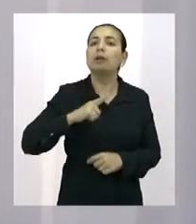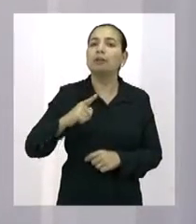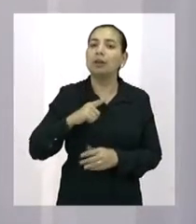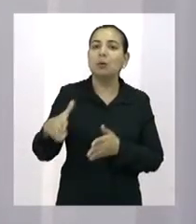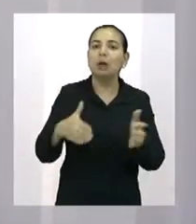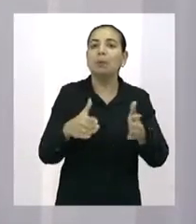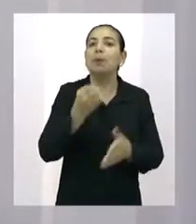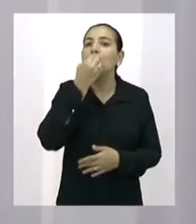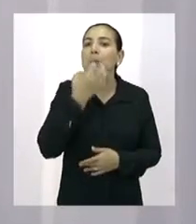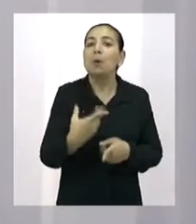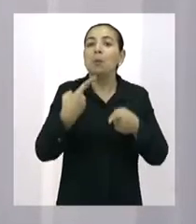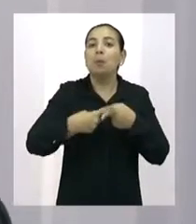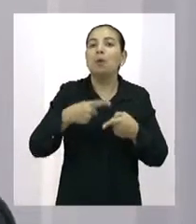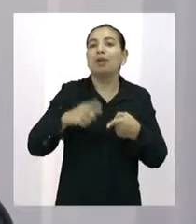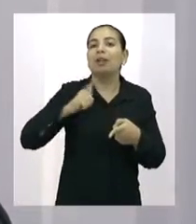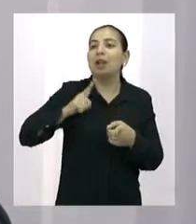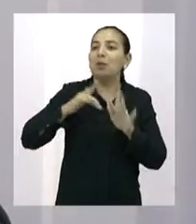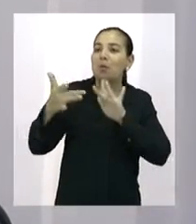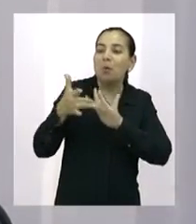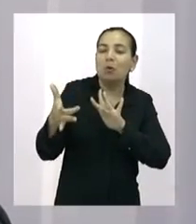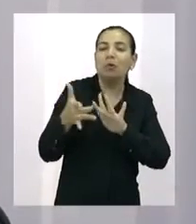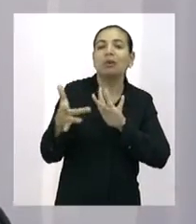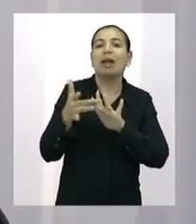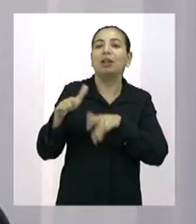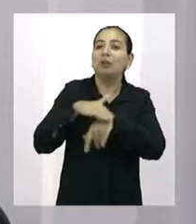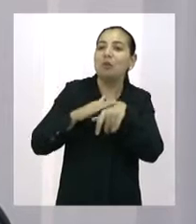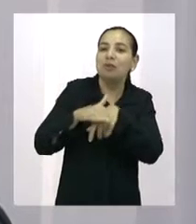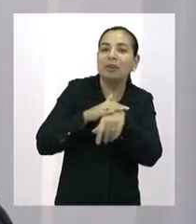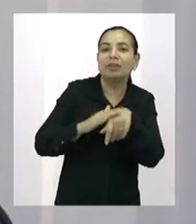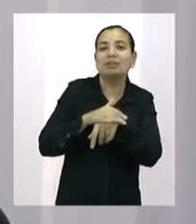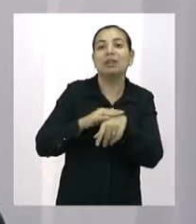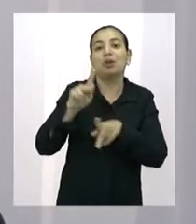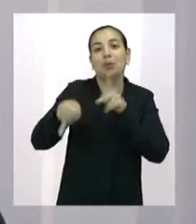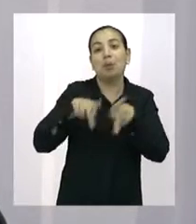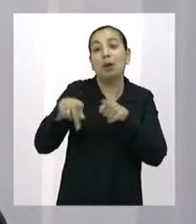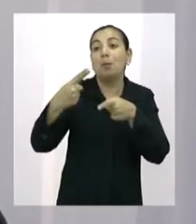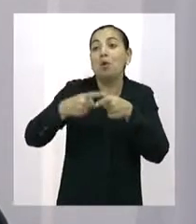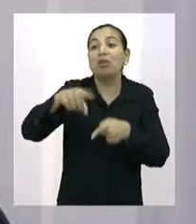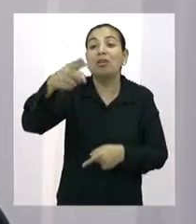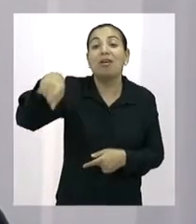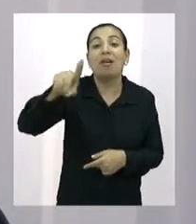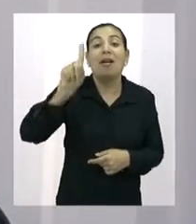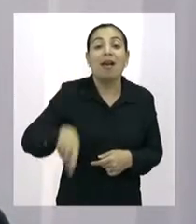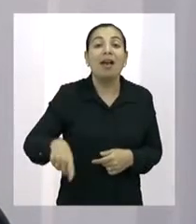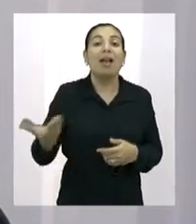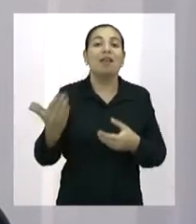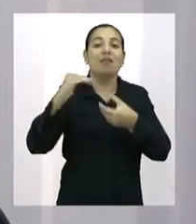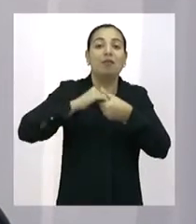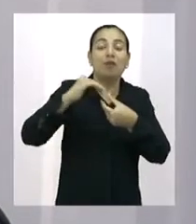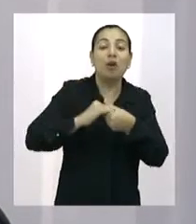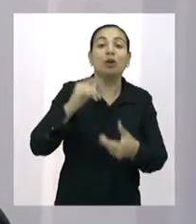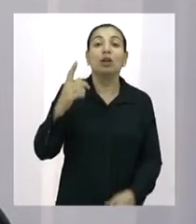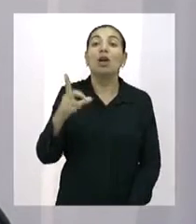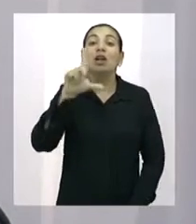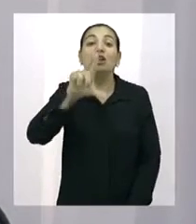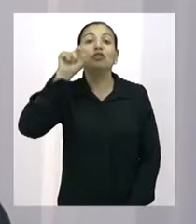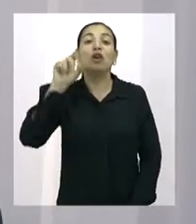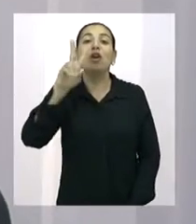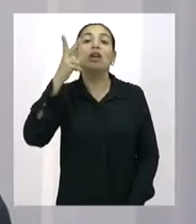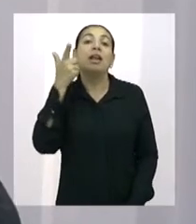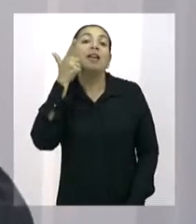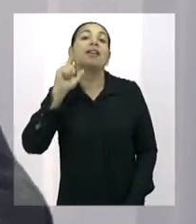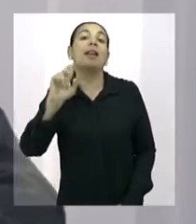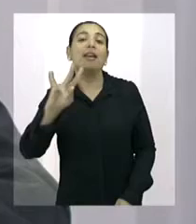conversando com a população. São eles que votam, são eles que elegem, são eles que escolhem os apresentantes na cidade de Fortaleza.